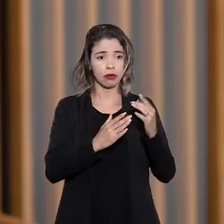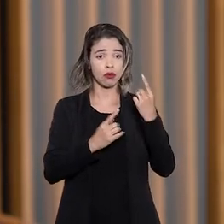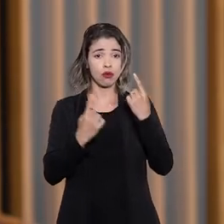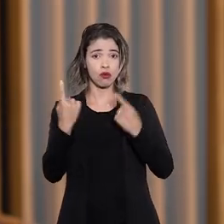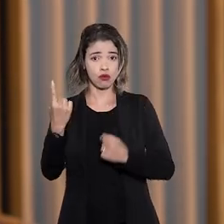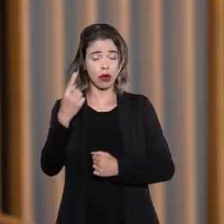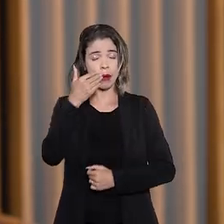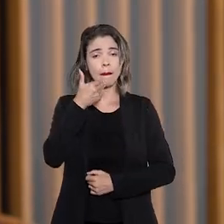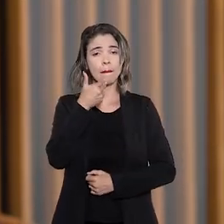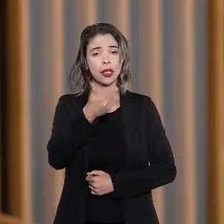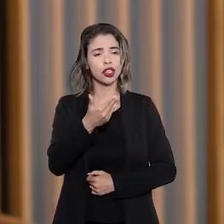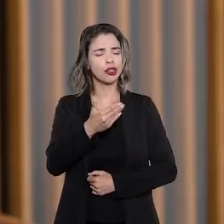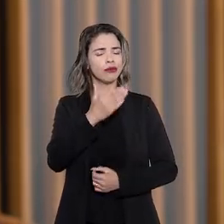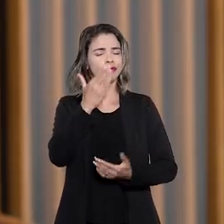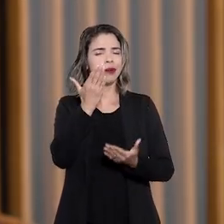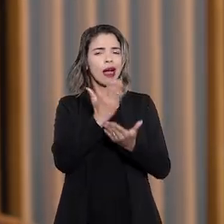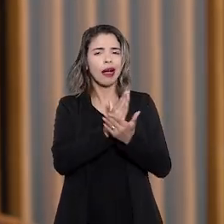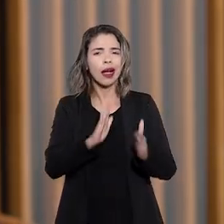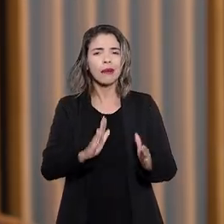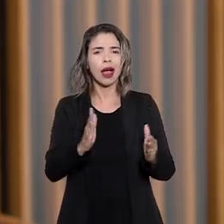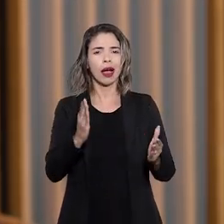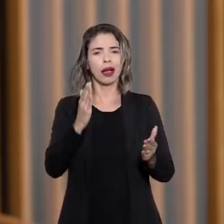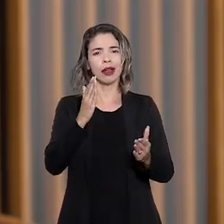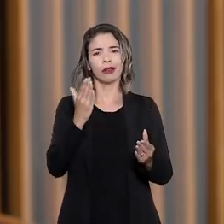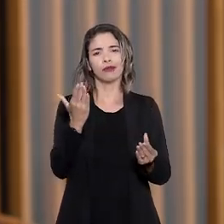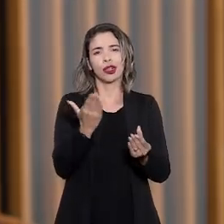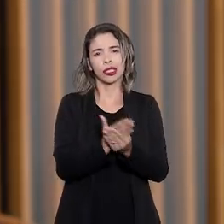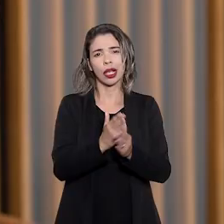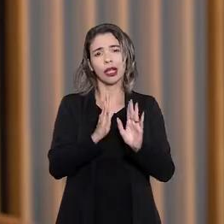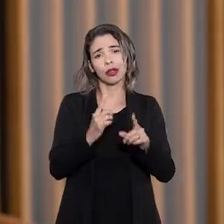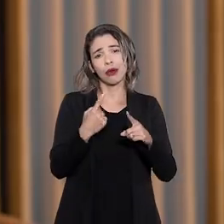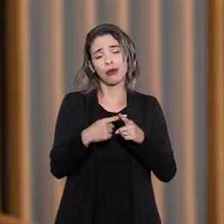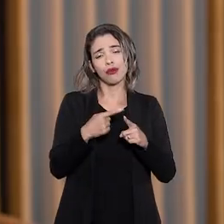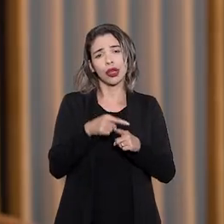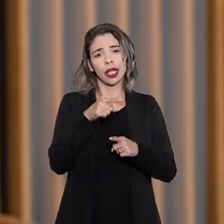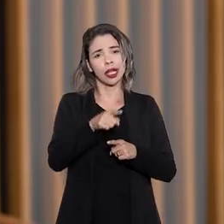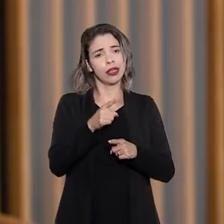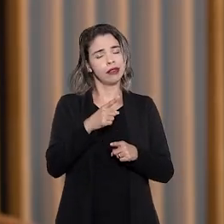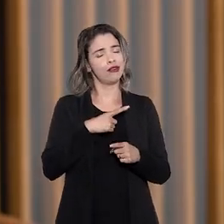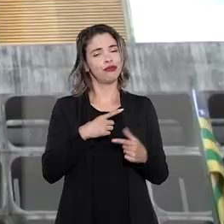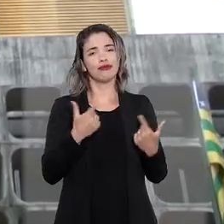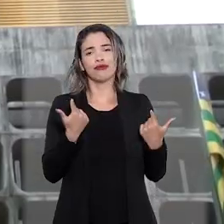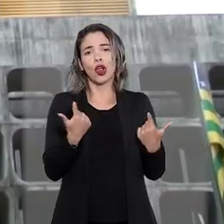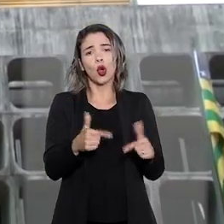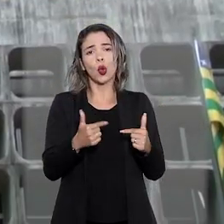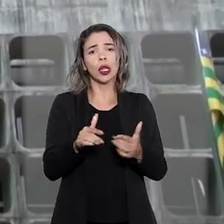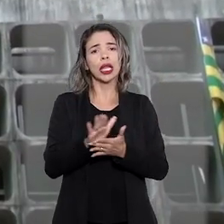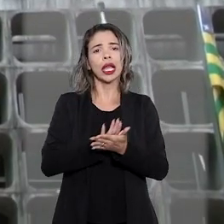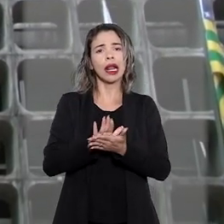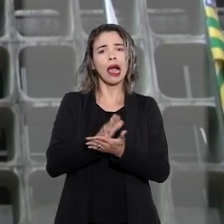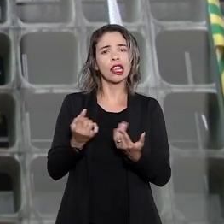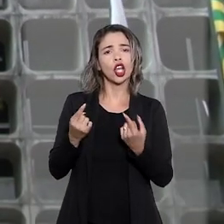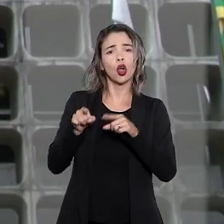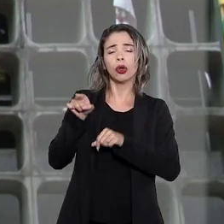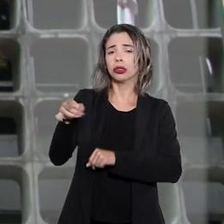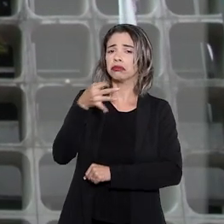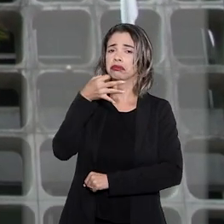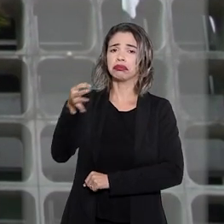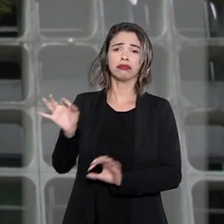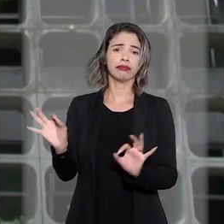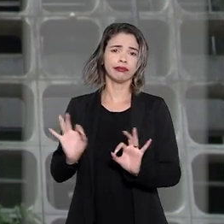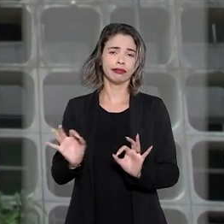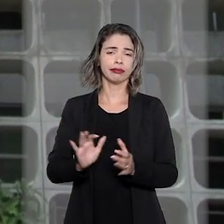relação a si por ilegitimidade passiva, fato que não teve oposição do autor da ação. O Tribunal de Justiça de Goiás